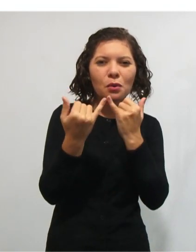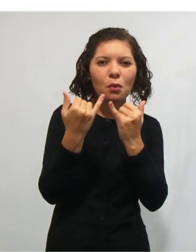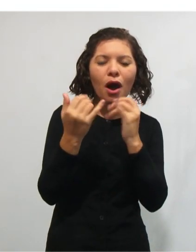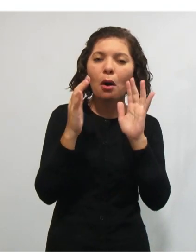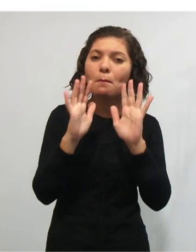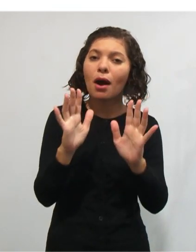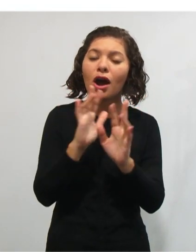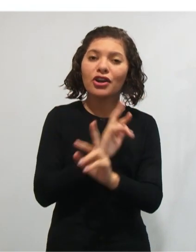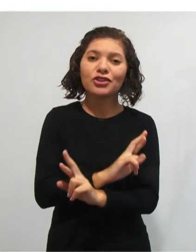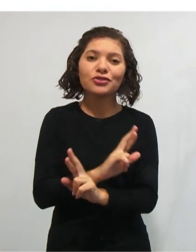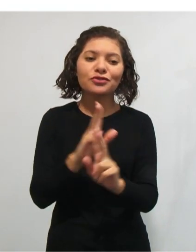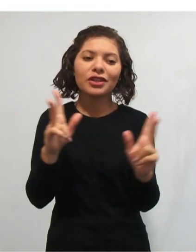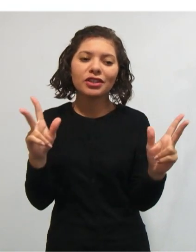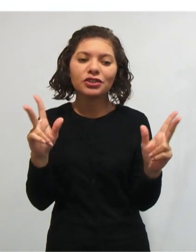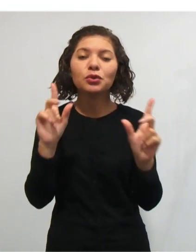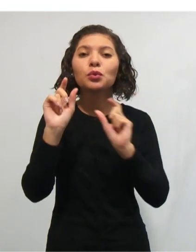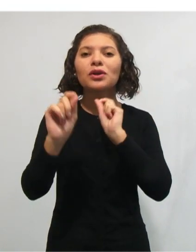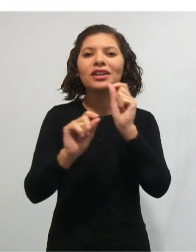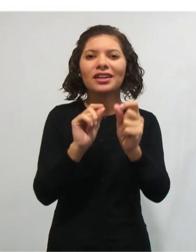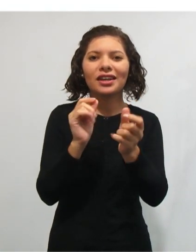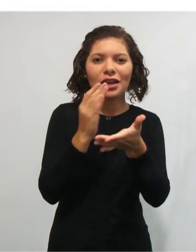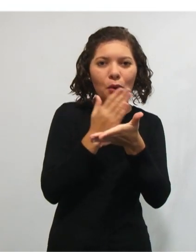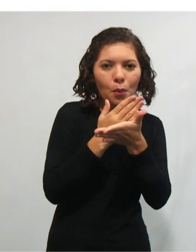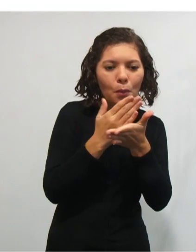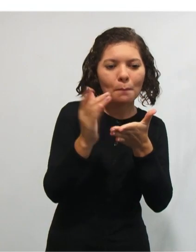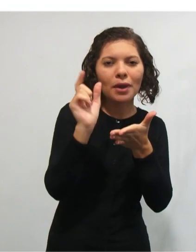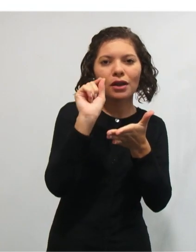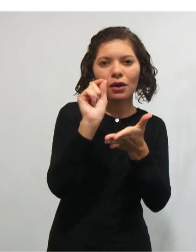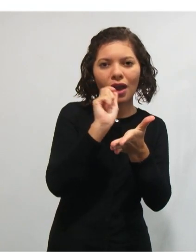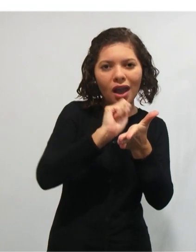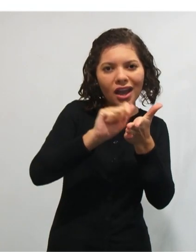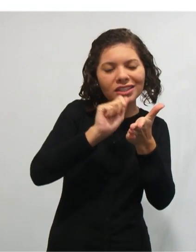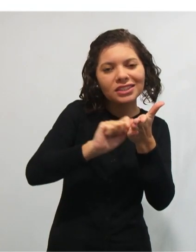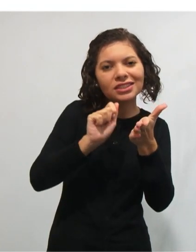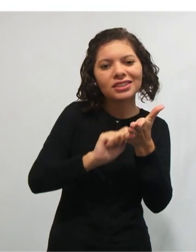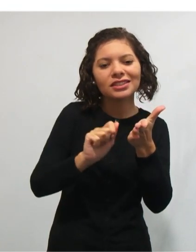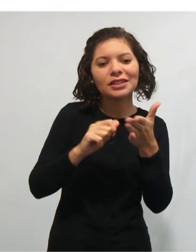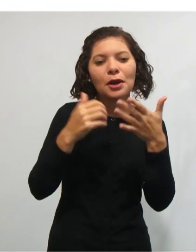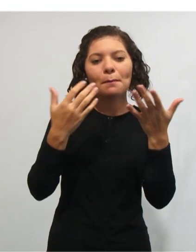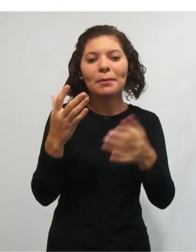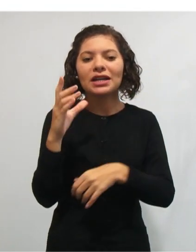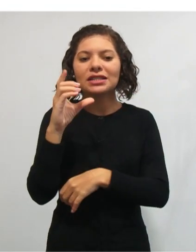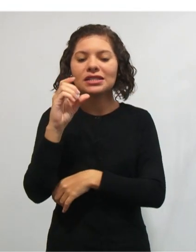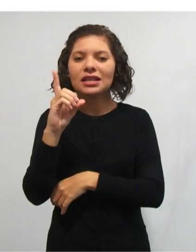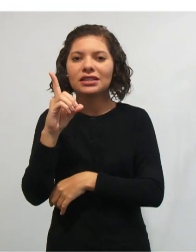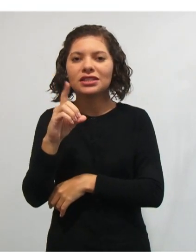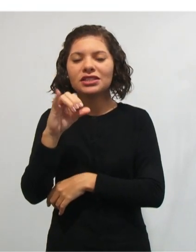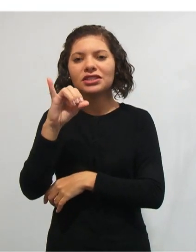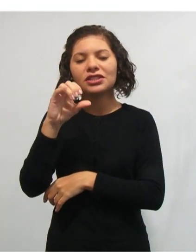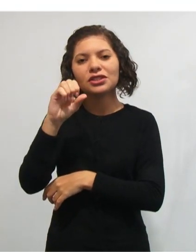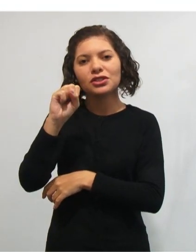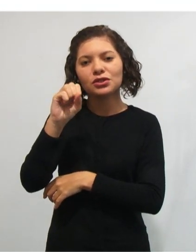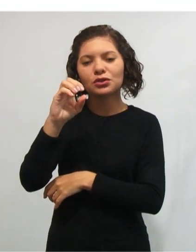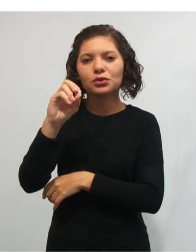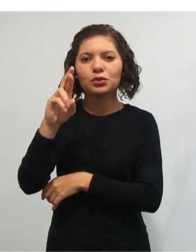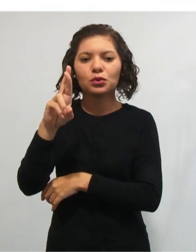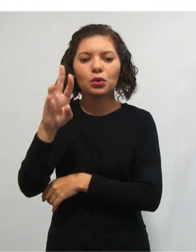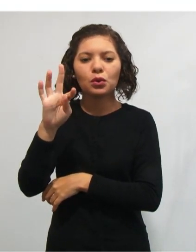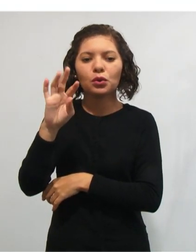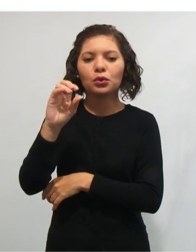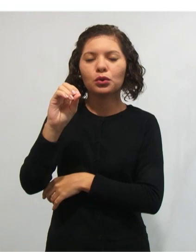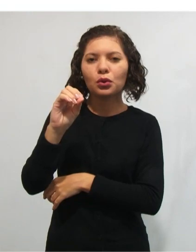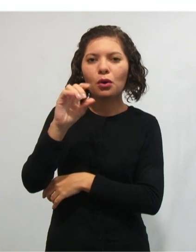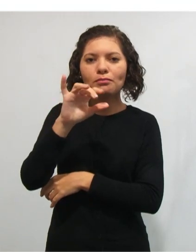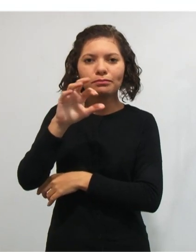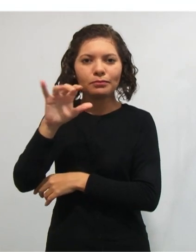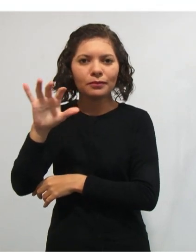entanto, todas elas partem da escrita em si. No entanto, a desortografia tem a ver com aspectos do